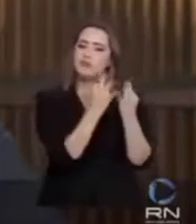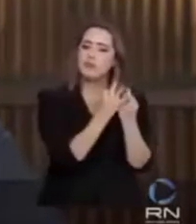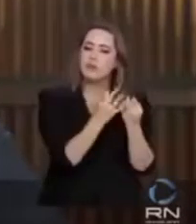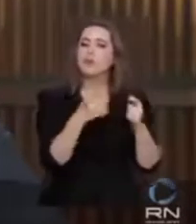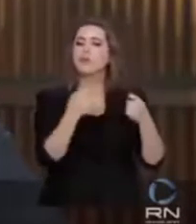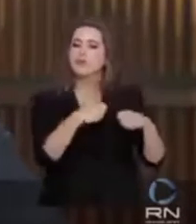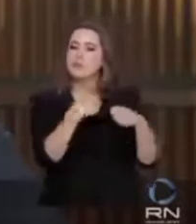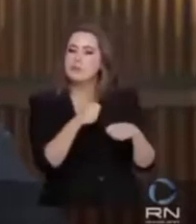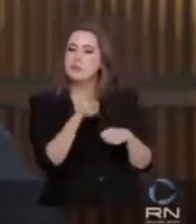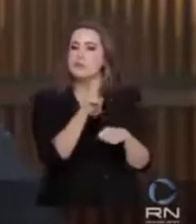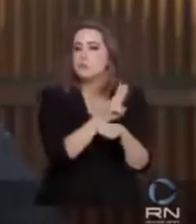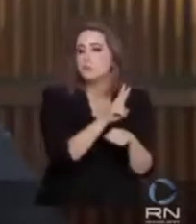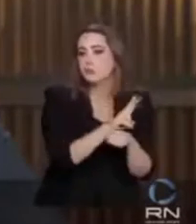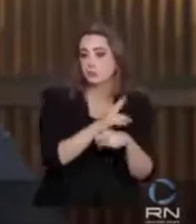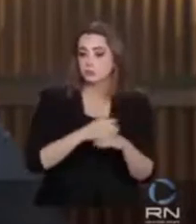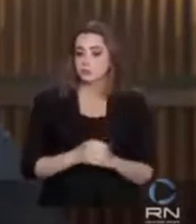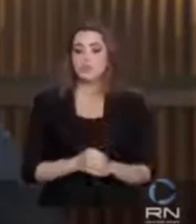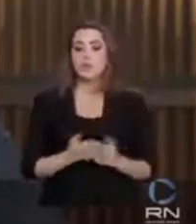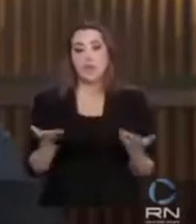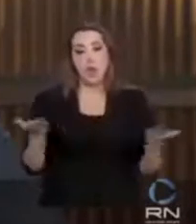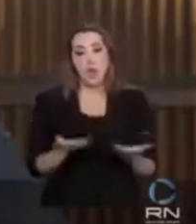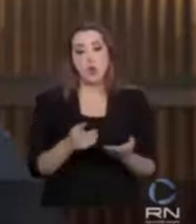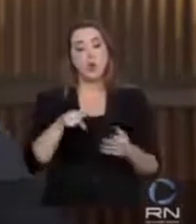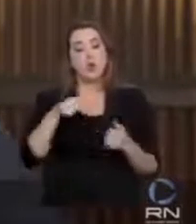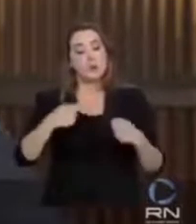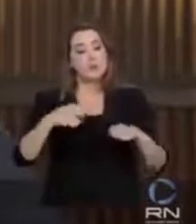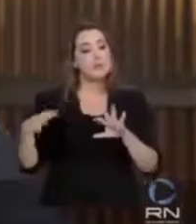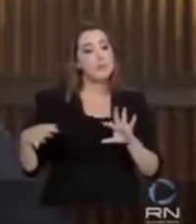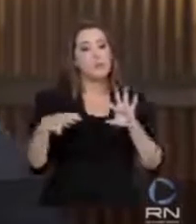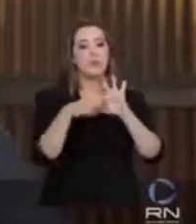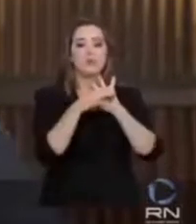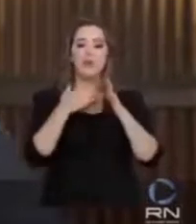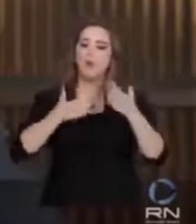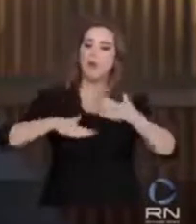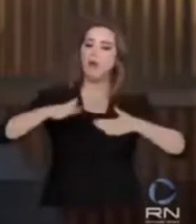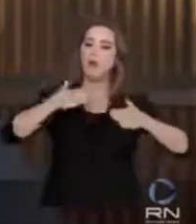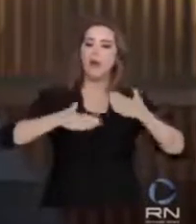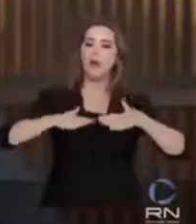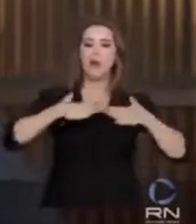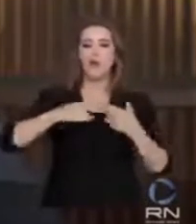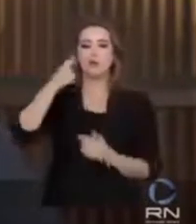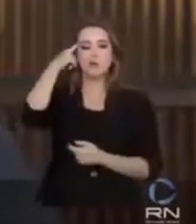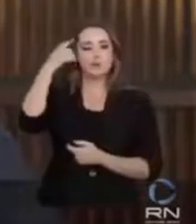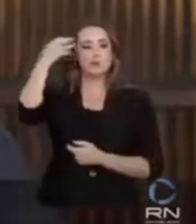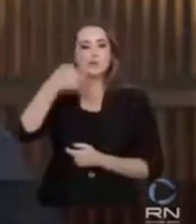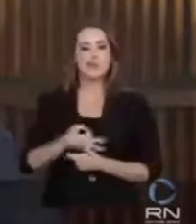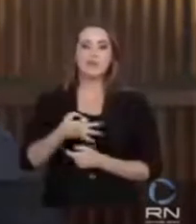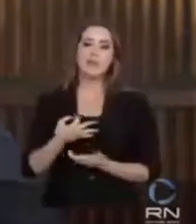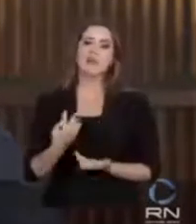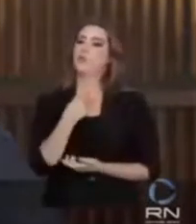familiares devem ser preservadas. O momento é de união, serenidade e bom senso.